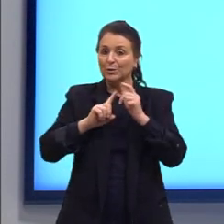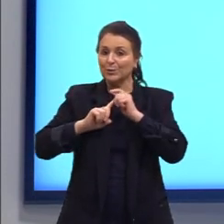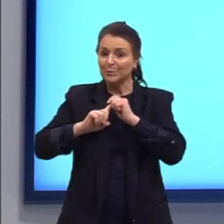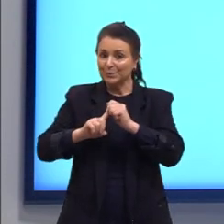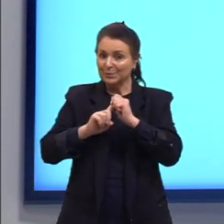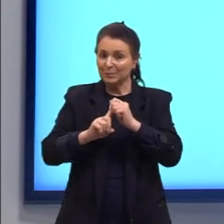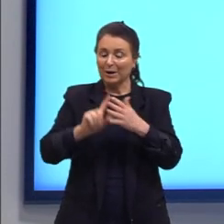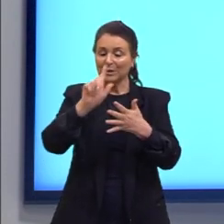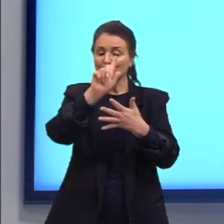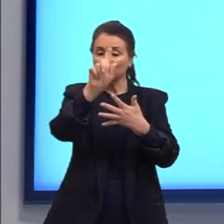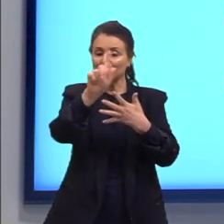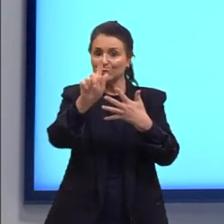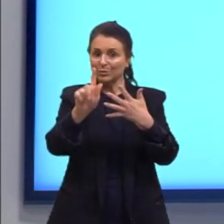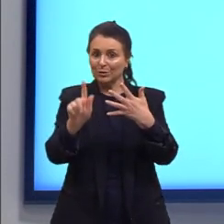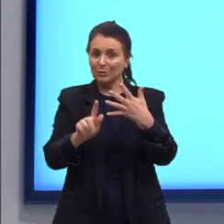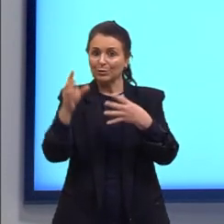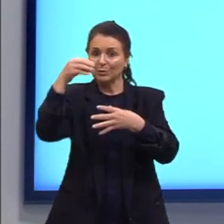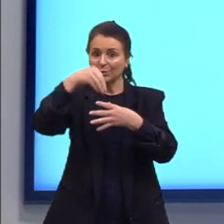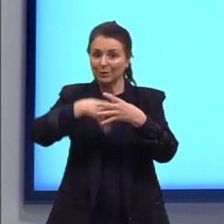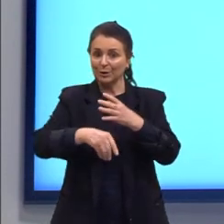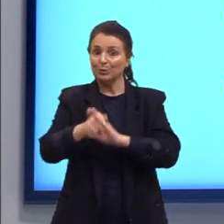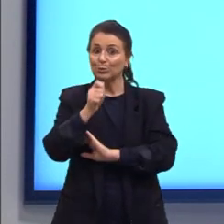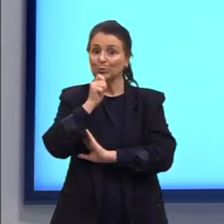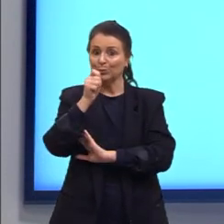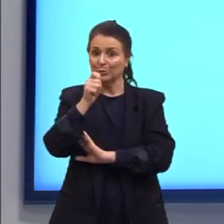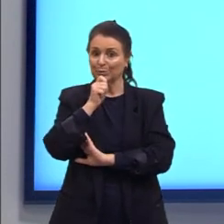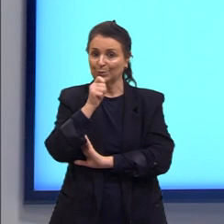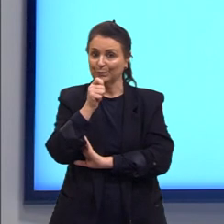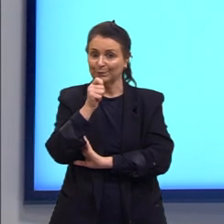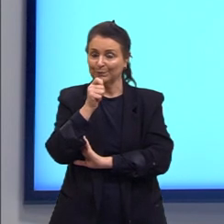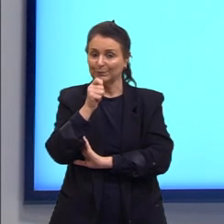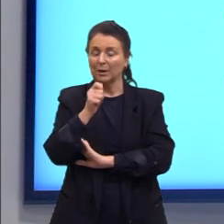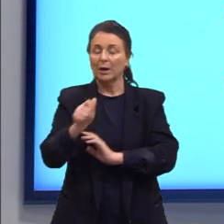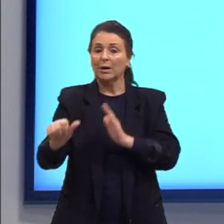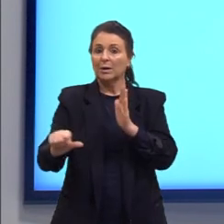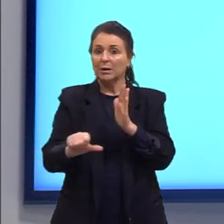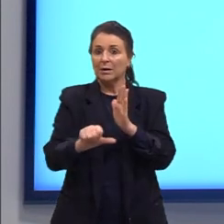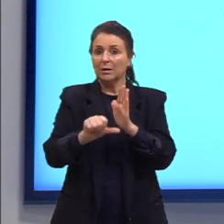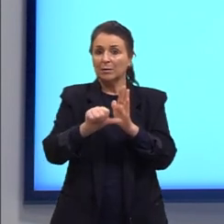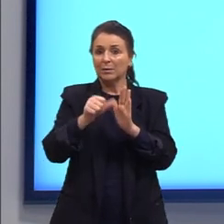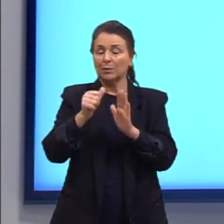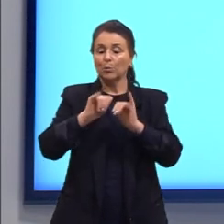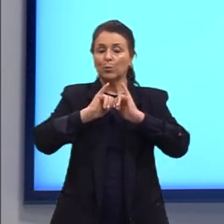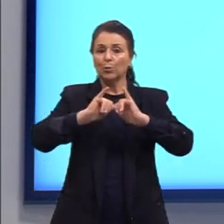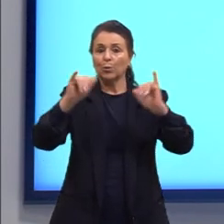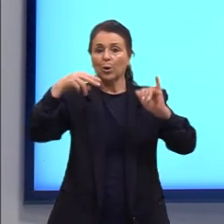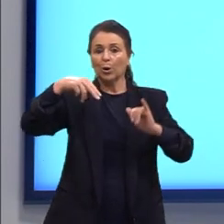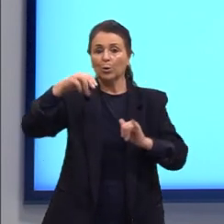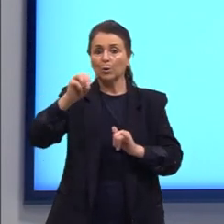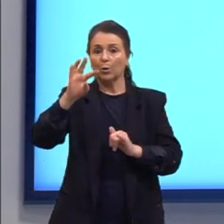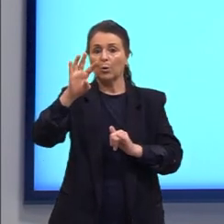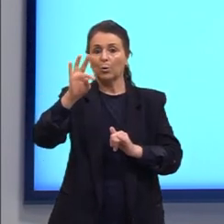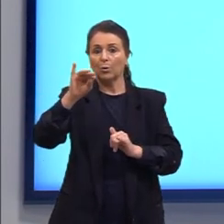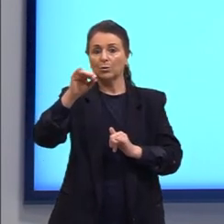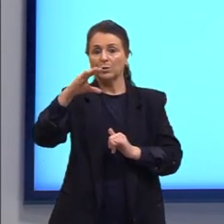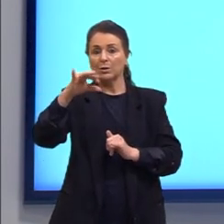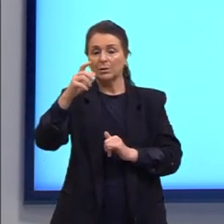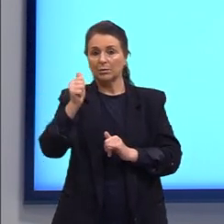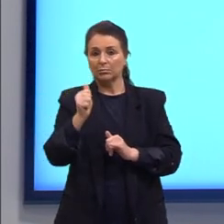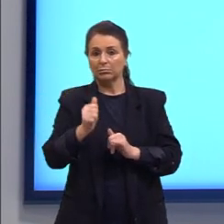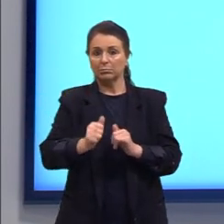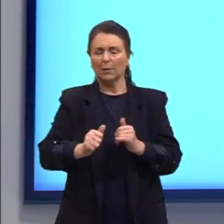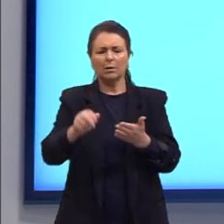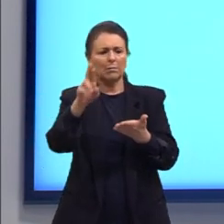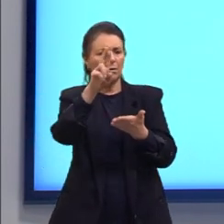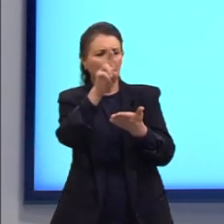gêneros que a gente encontra dentro do meio jornalístico. Primeiro deles é a notícia, que vai ser um relato em pessoal sobre